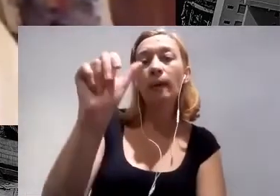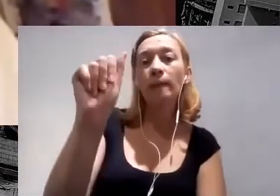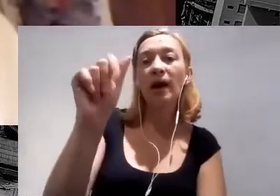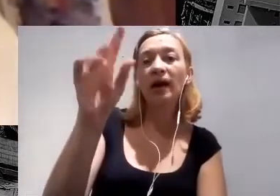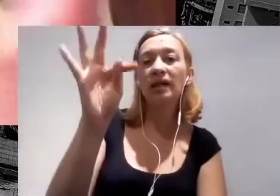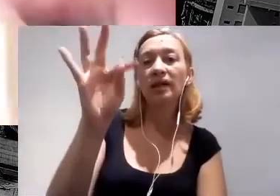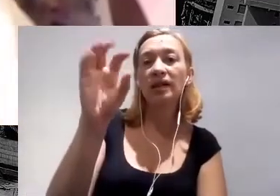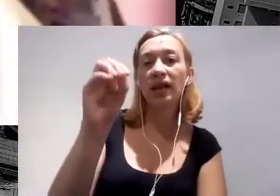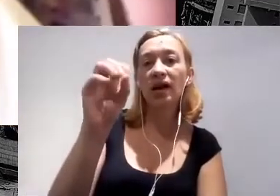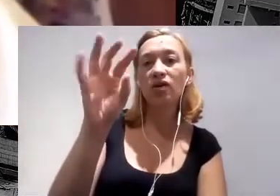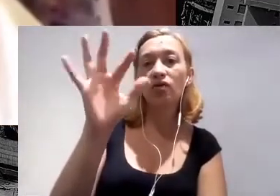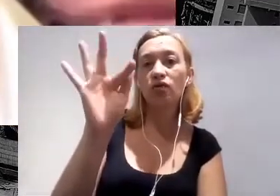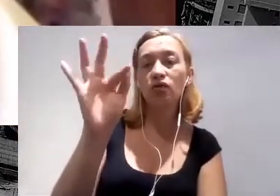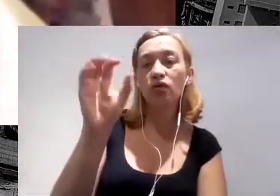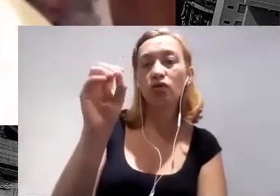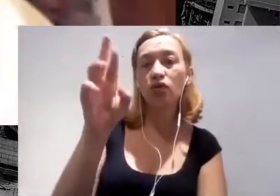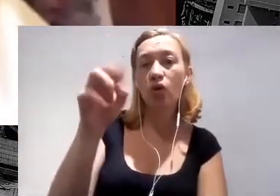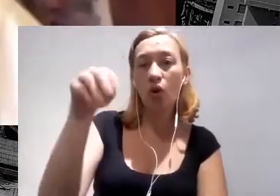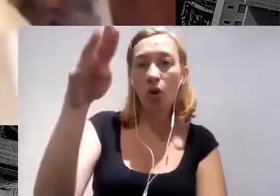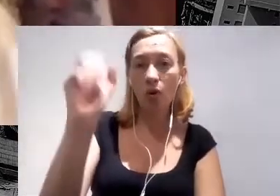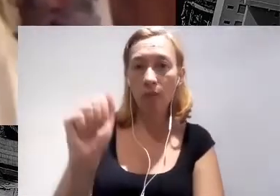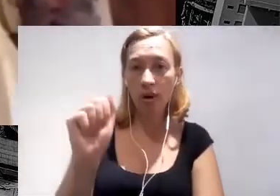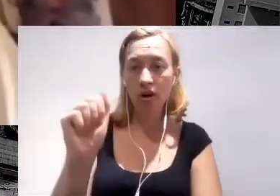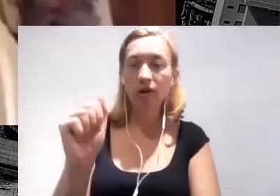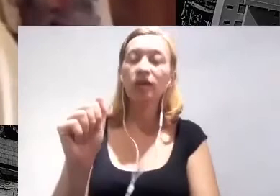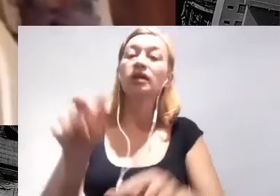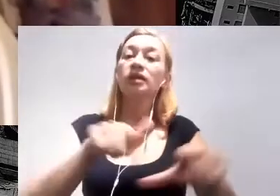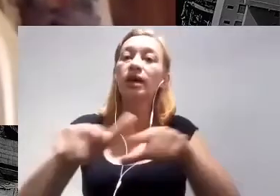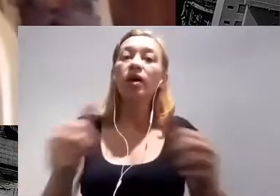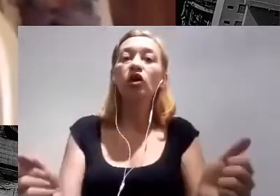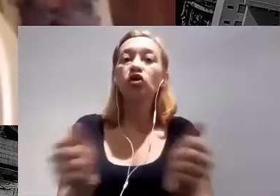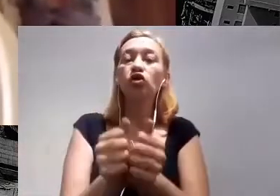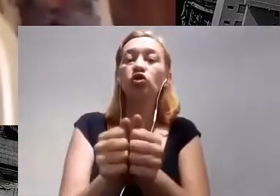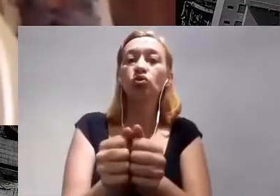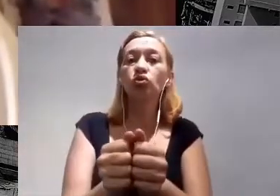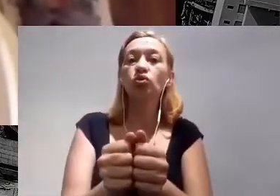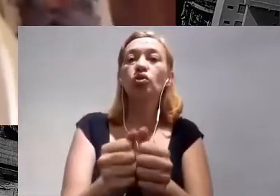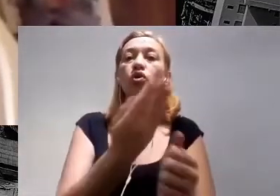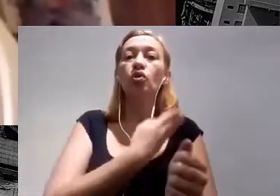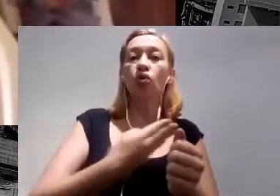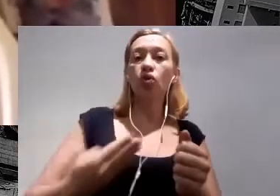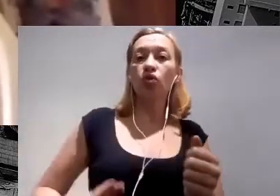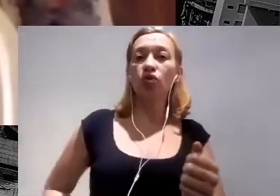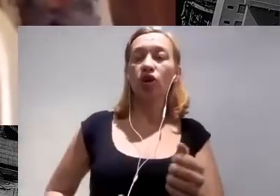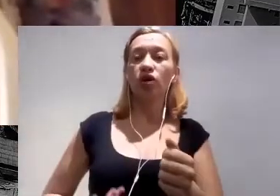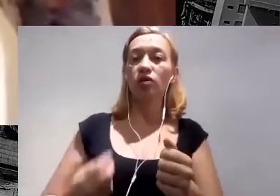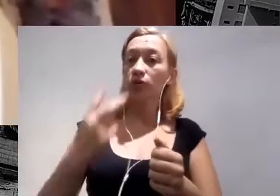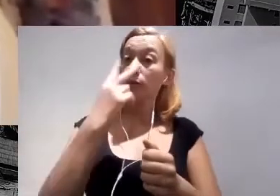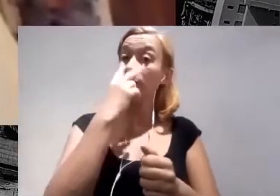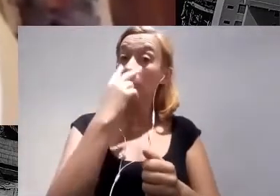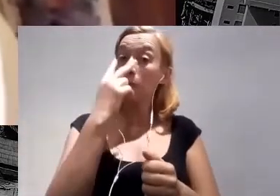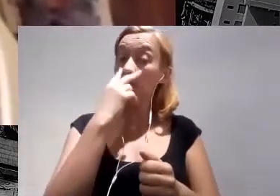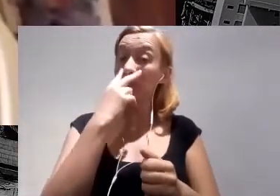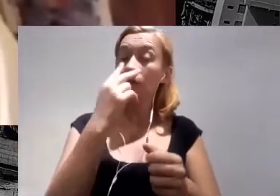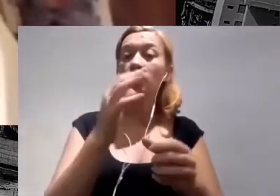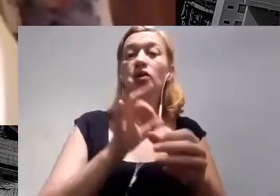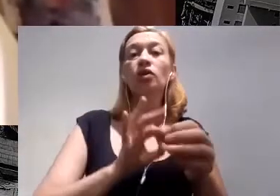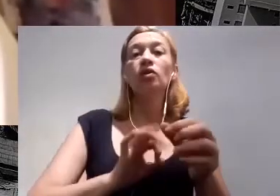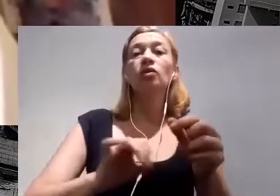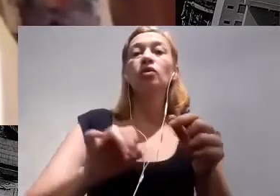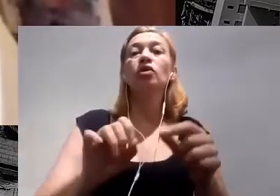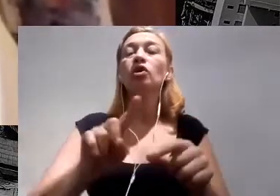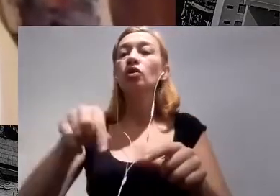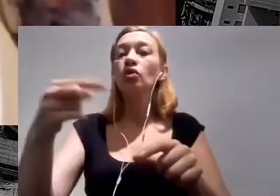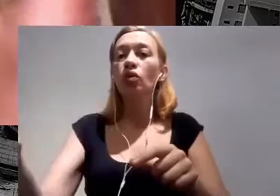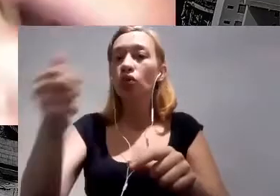gente chama de PAN, mas trabalhando, por exemplo, junto com o governo do Espírito Santo, com o programa Reflorestar, junto com diversos municípios